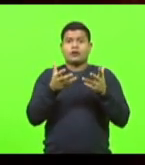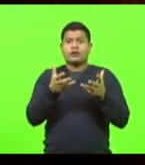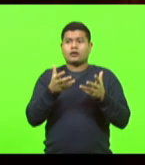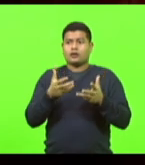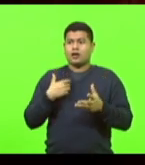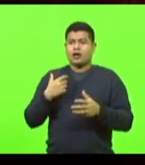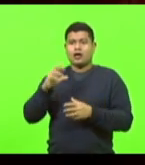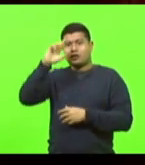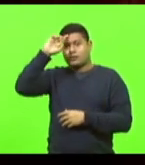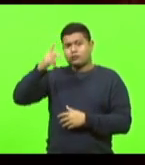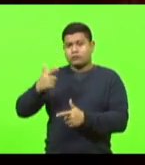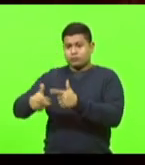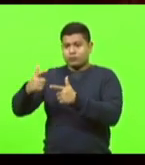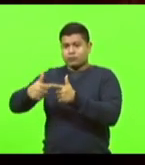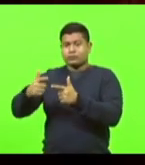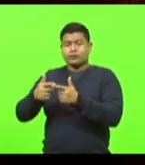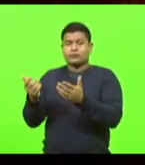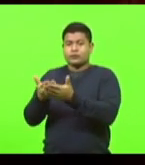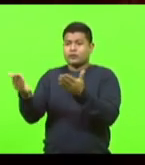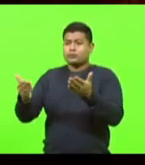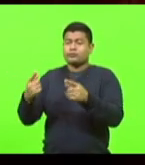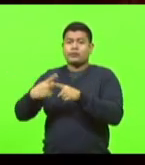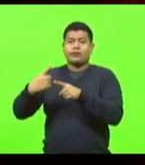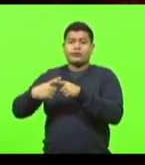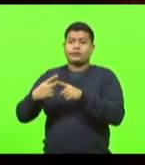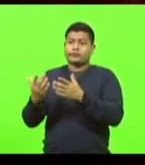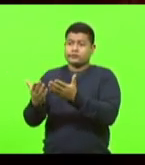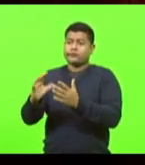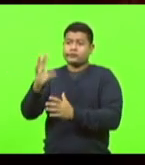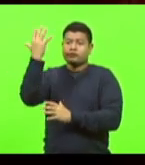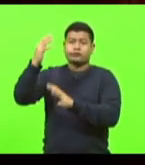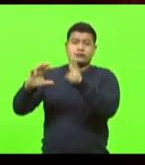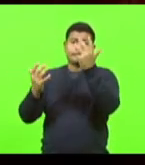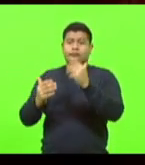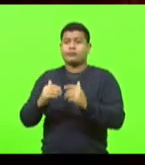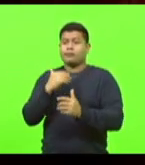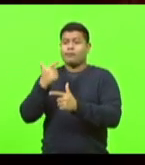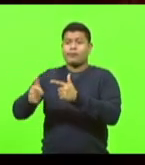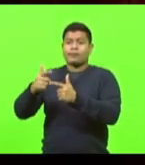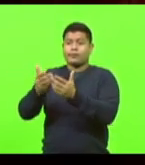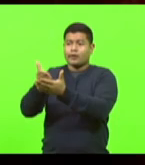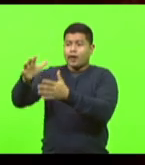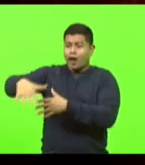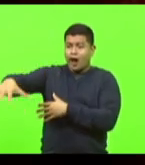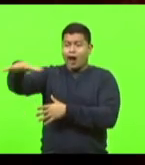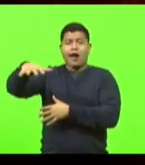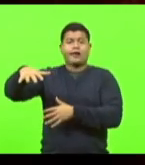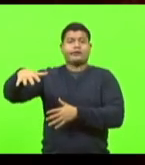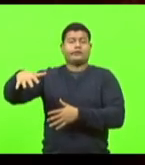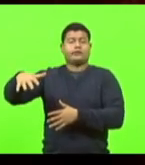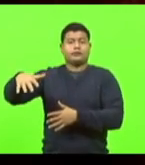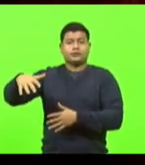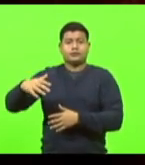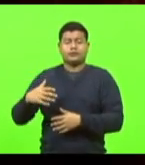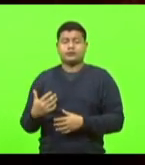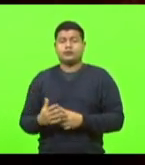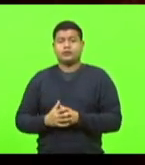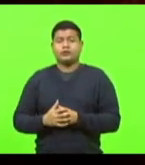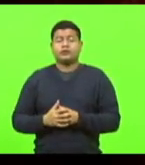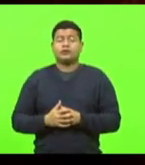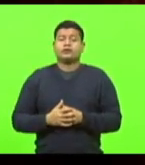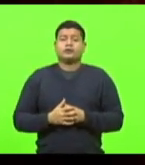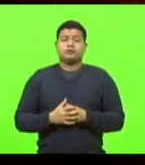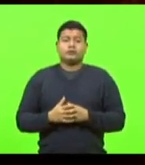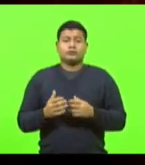mais estão percorrendo e mais estão se acidentando. Então, fica aqui, senhor presidente, senhores deputados, ao público que nos ouve,